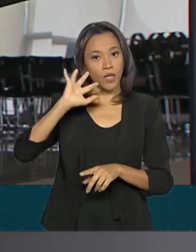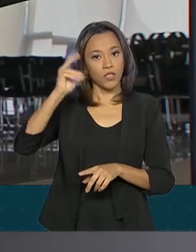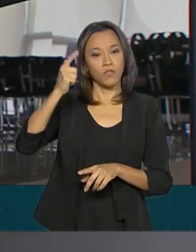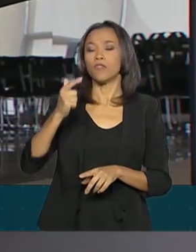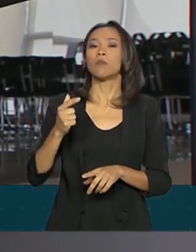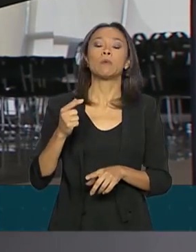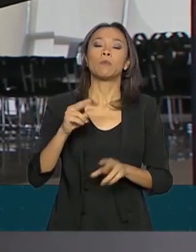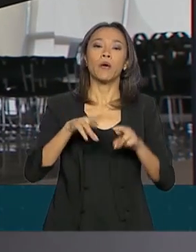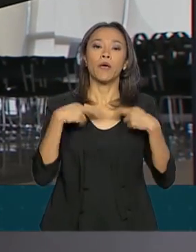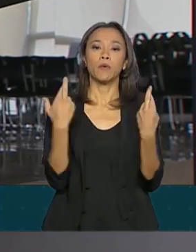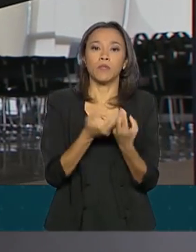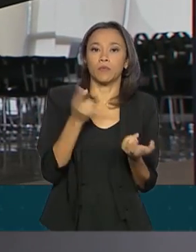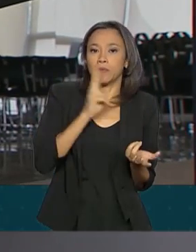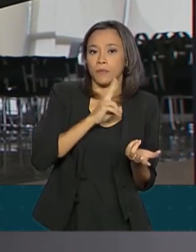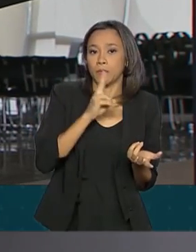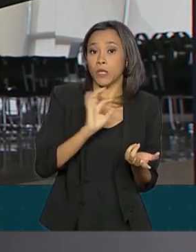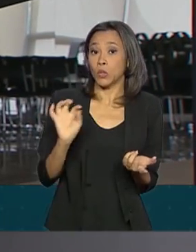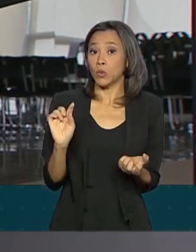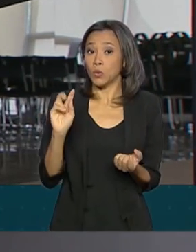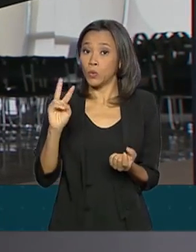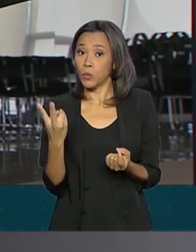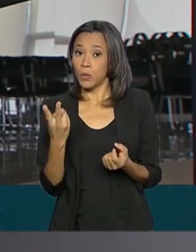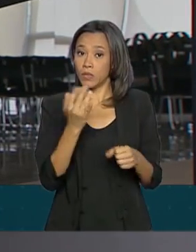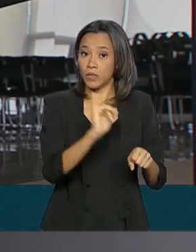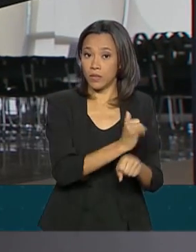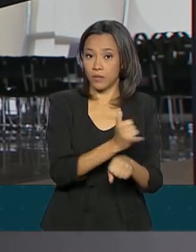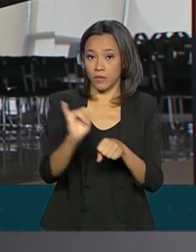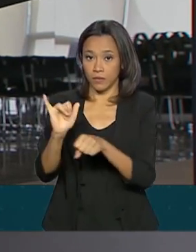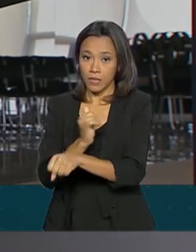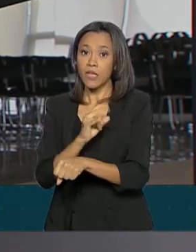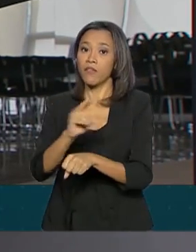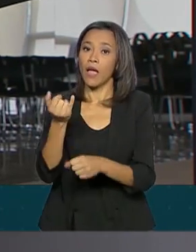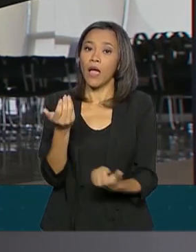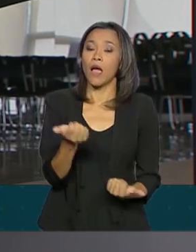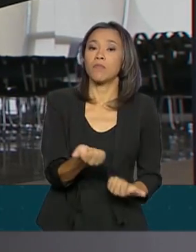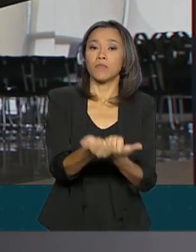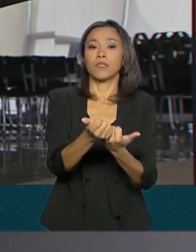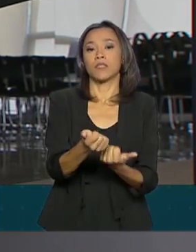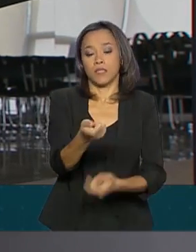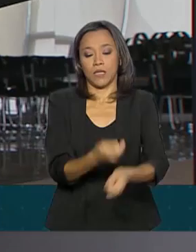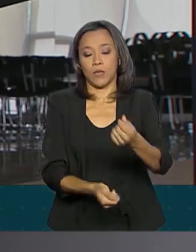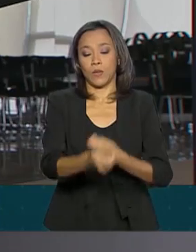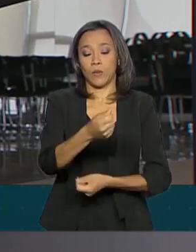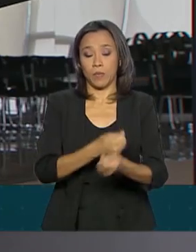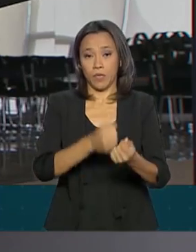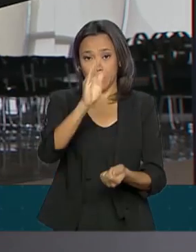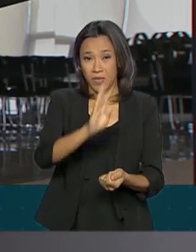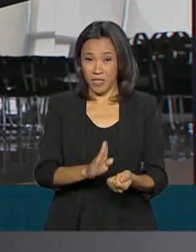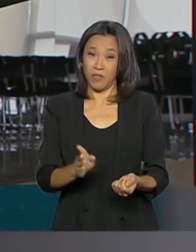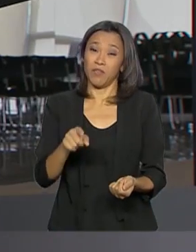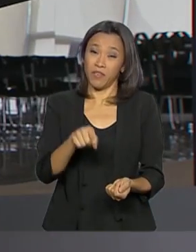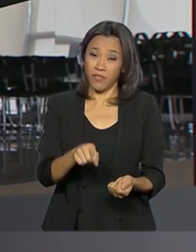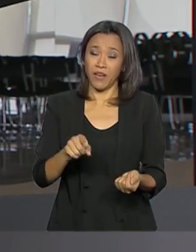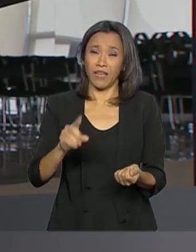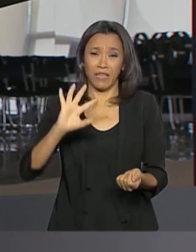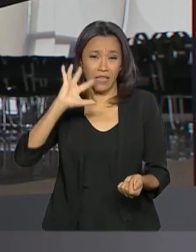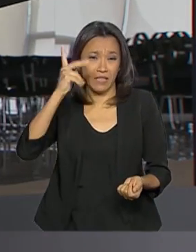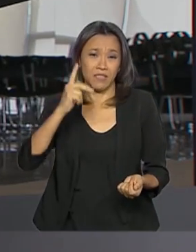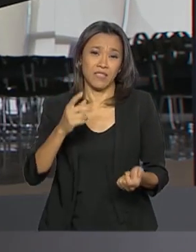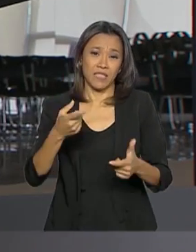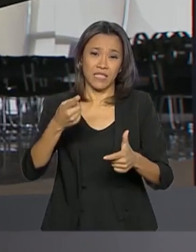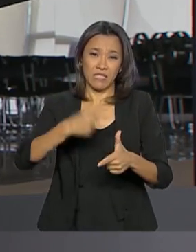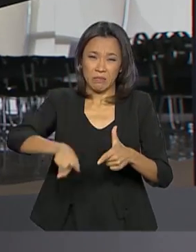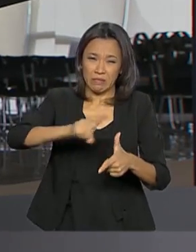duas medidas que vão ajudar a economia brasileira a passar por essa crise que veio junto com o Covid